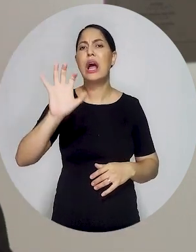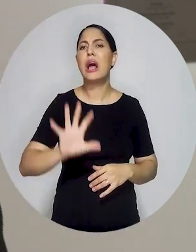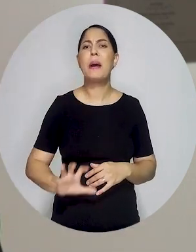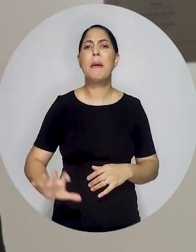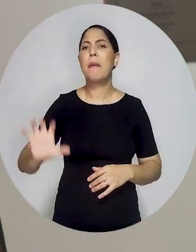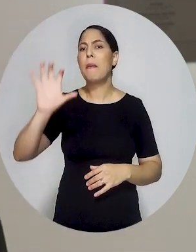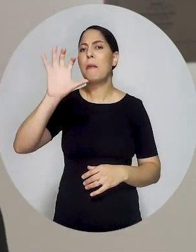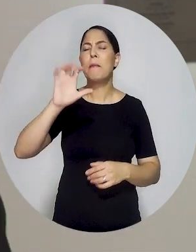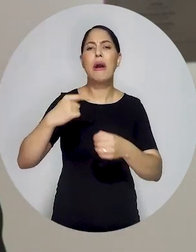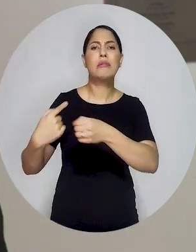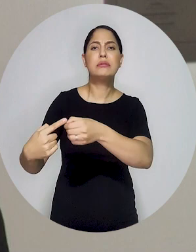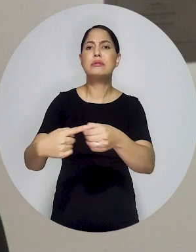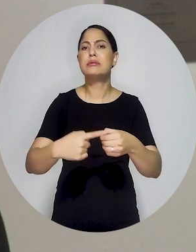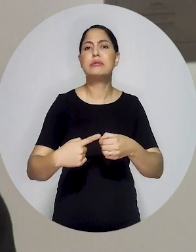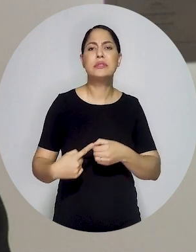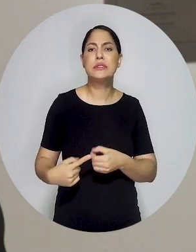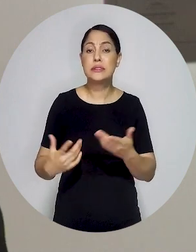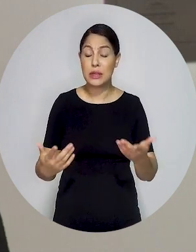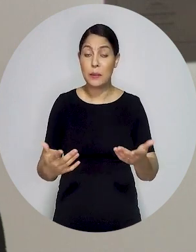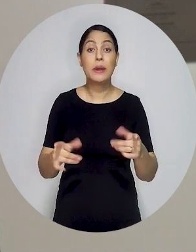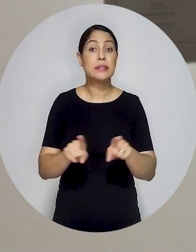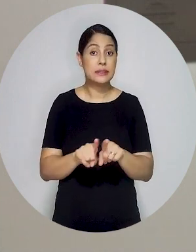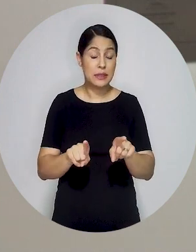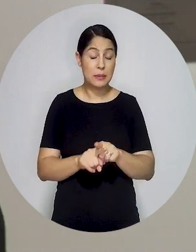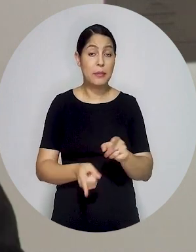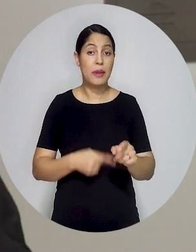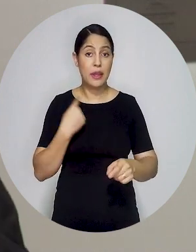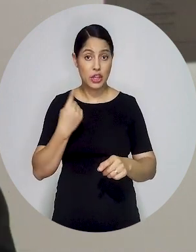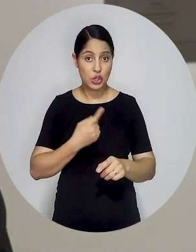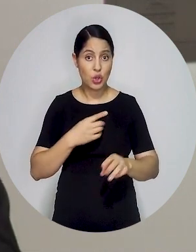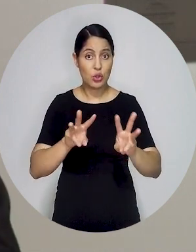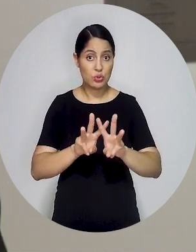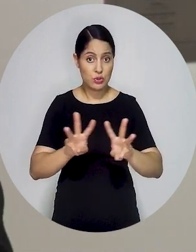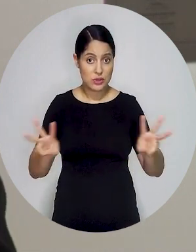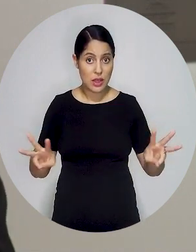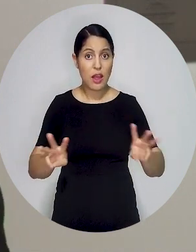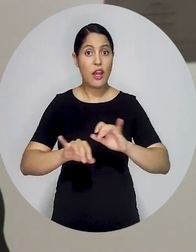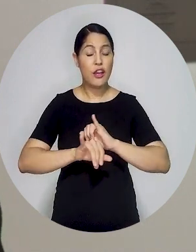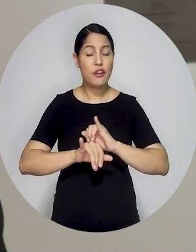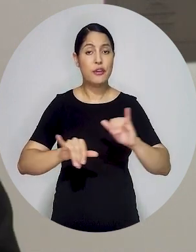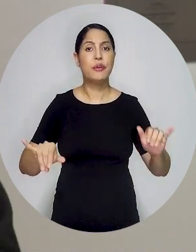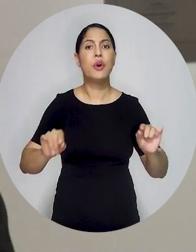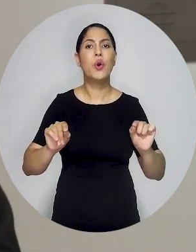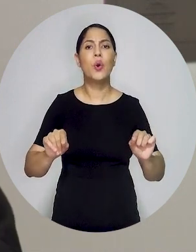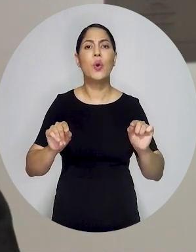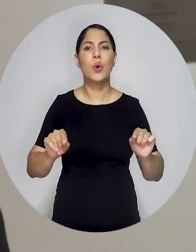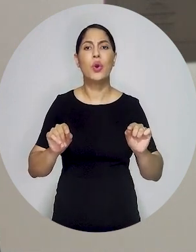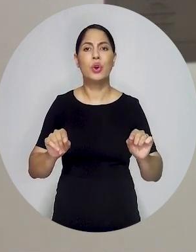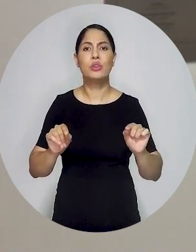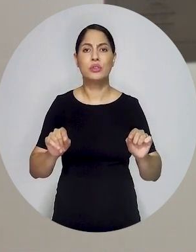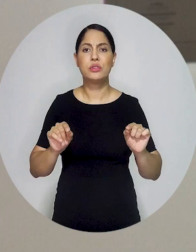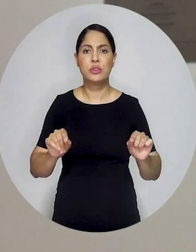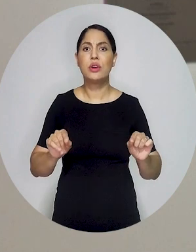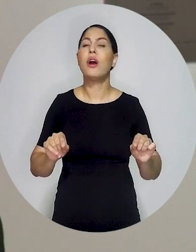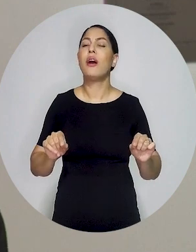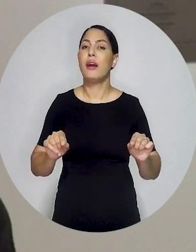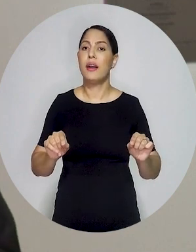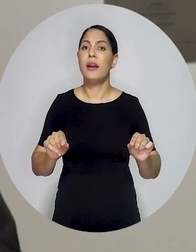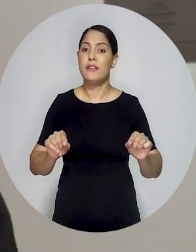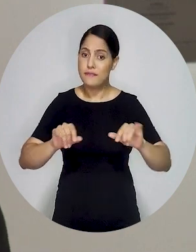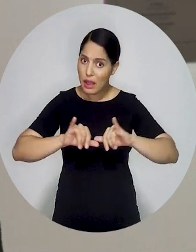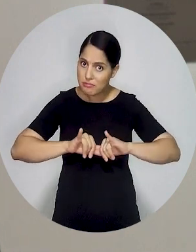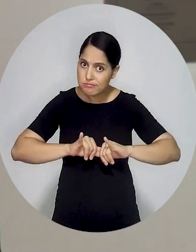cada um dos seus estados, em cada um excepcionais, em cada um dos tribunais, nós também divulgaremos através das nossas redes sociais,